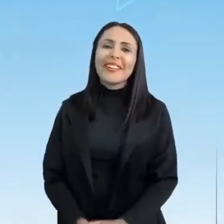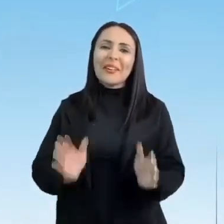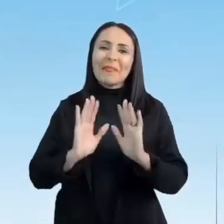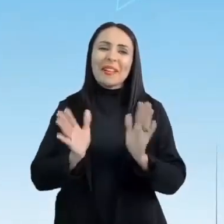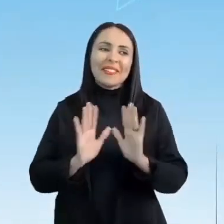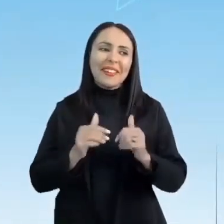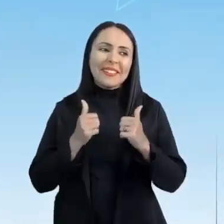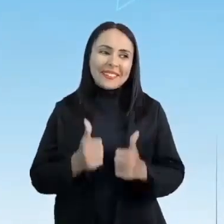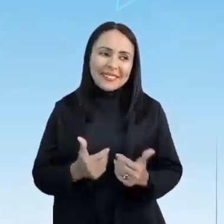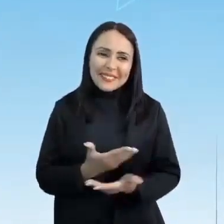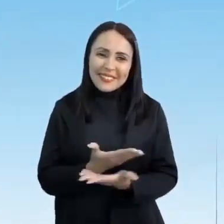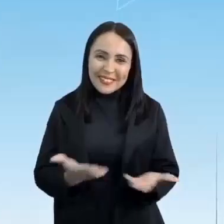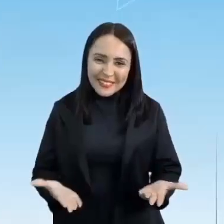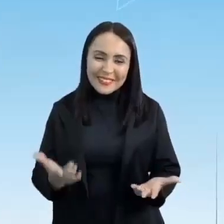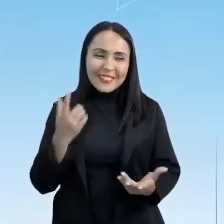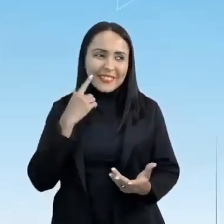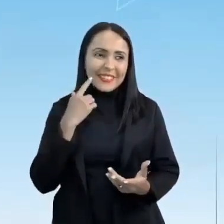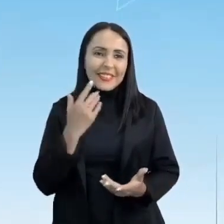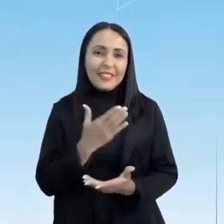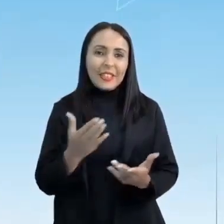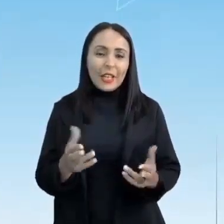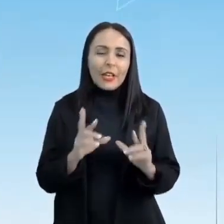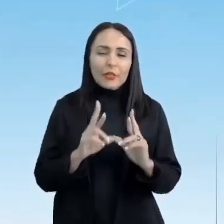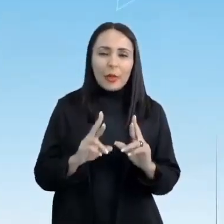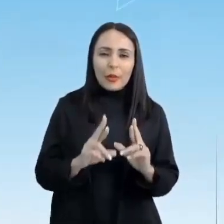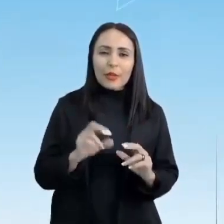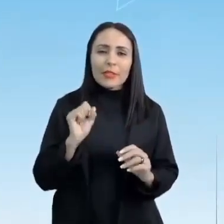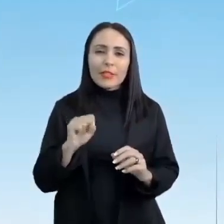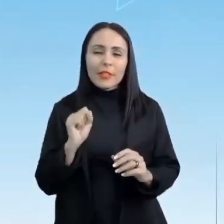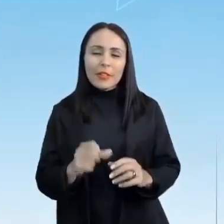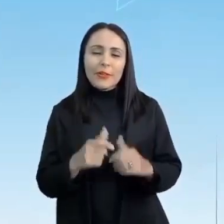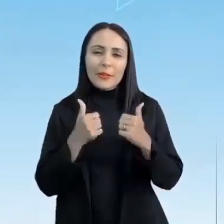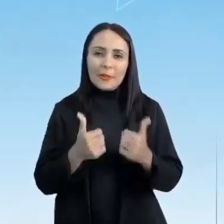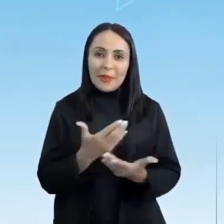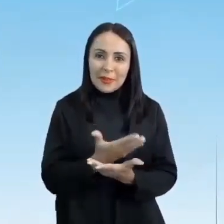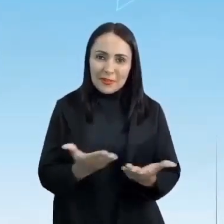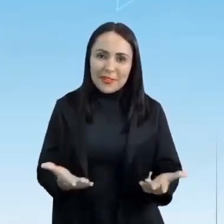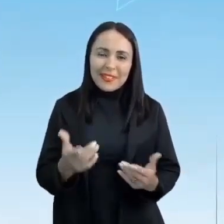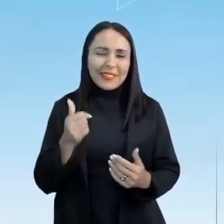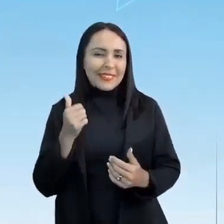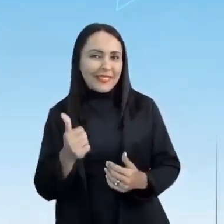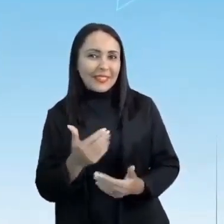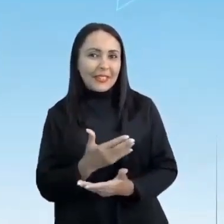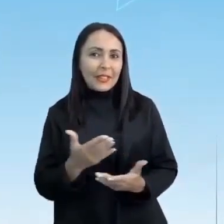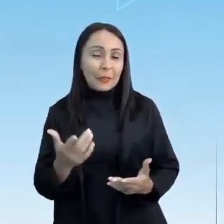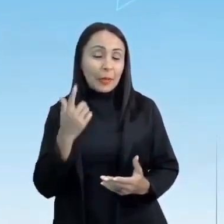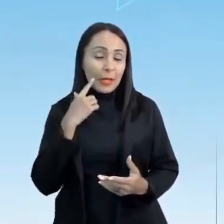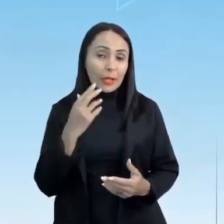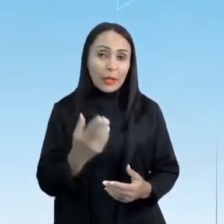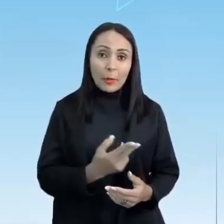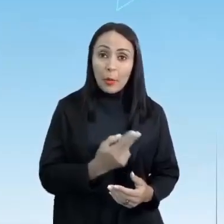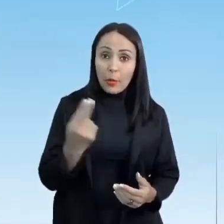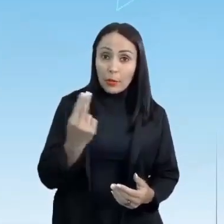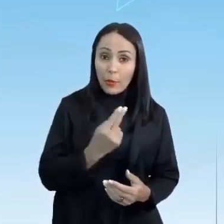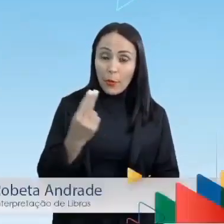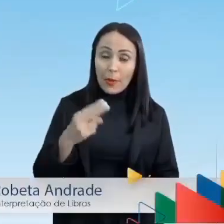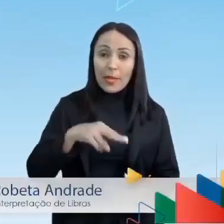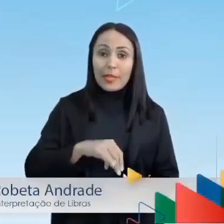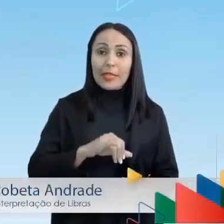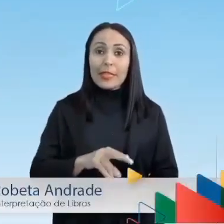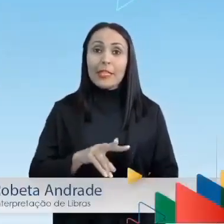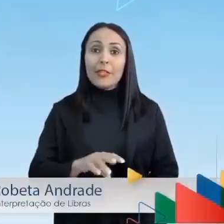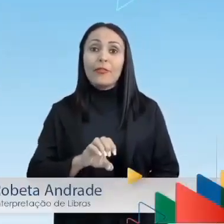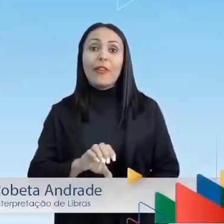Oi pessoal, tudo bem com vocês? Espero que esteja tudo bem com vocês, tá bom? Para quem não me conhece, eu me chamo